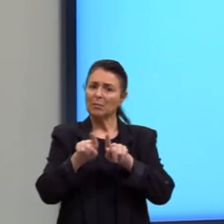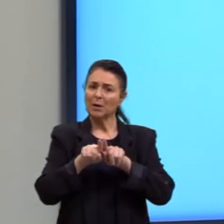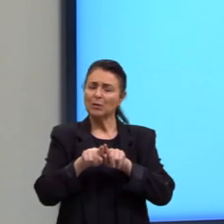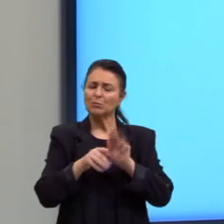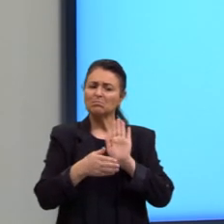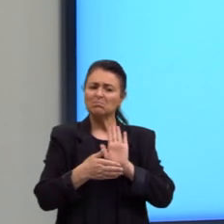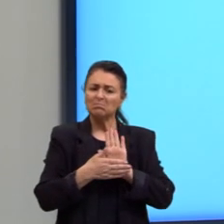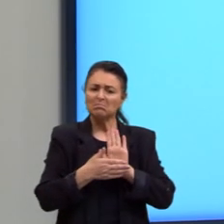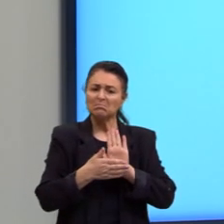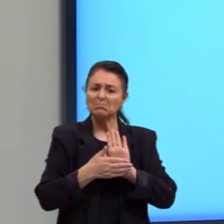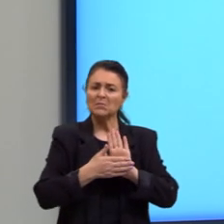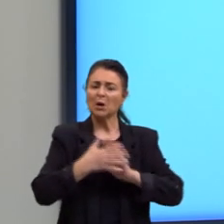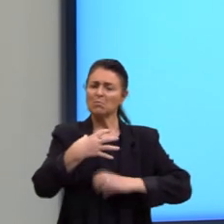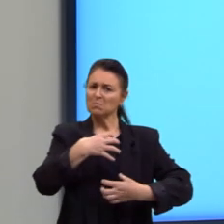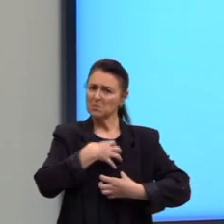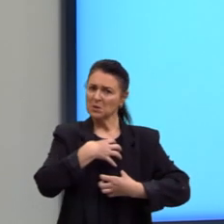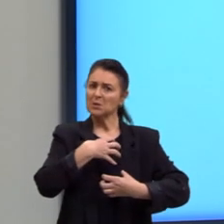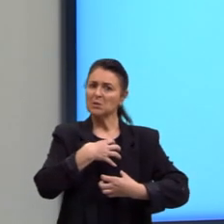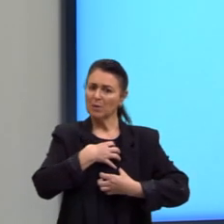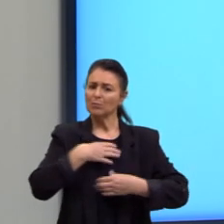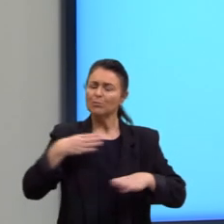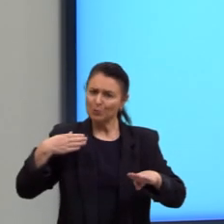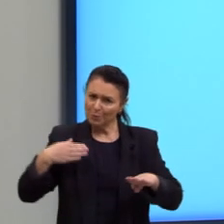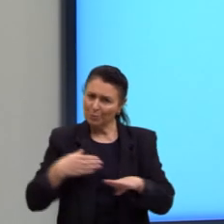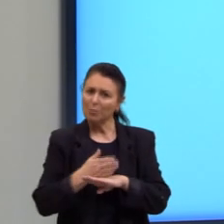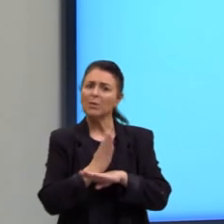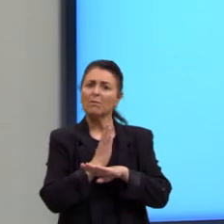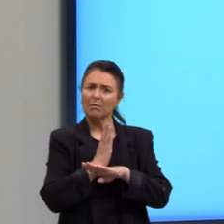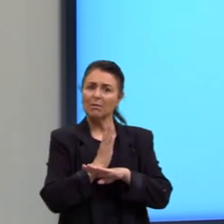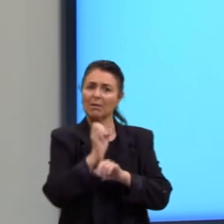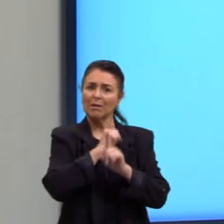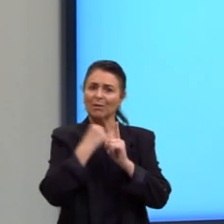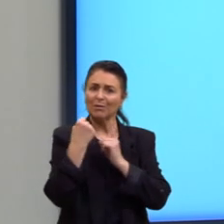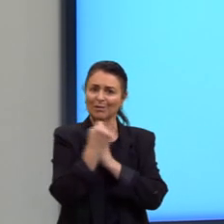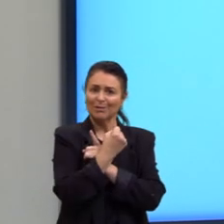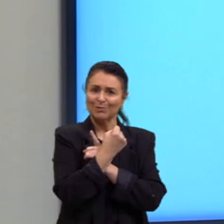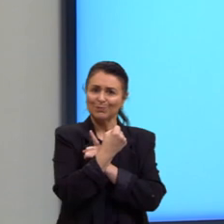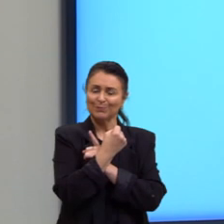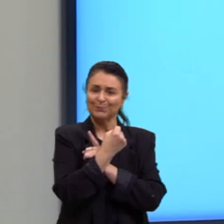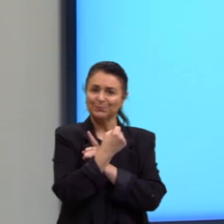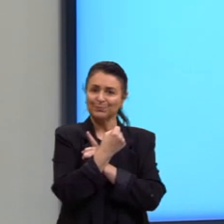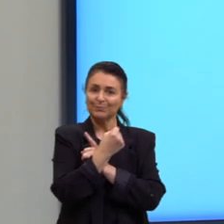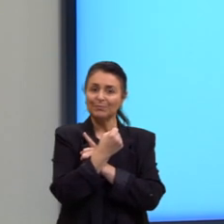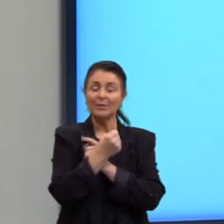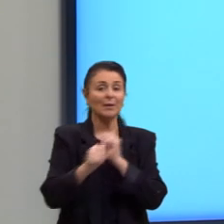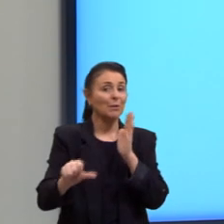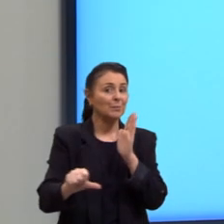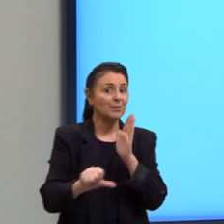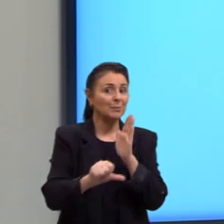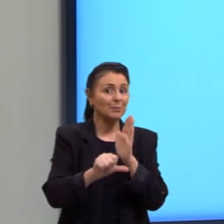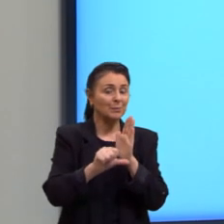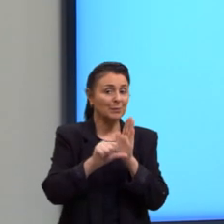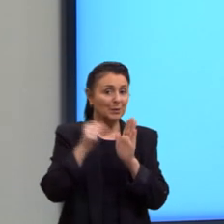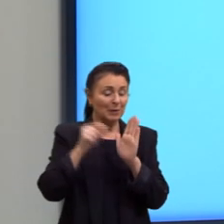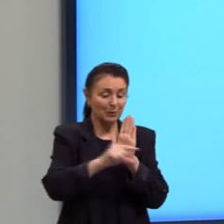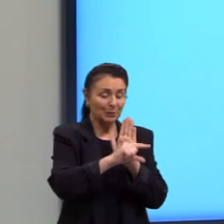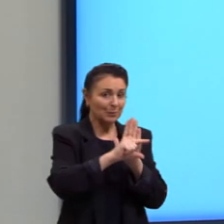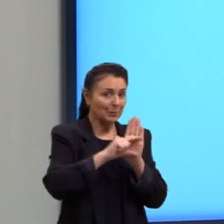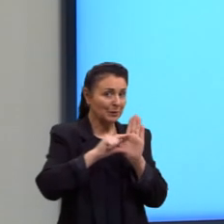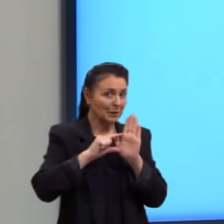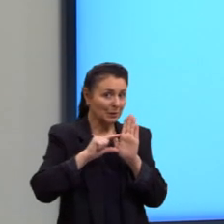um sentimento de pertencimento. Então, primeiro período do